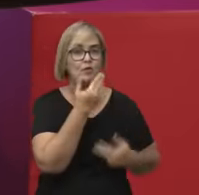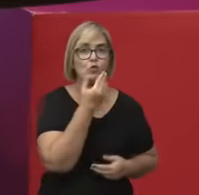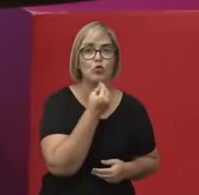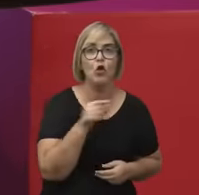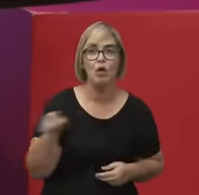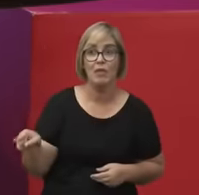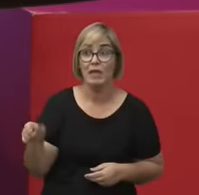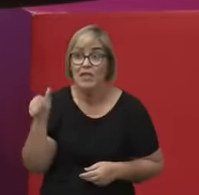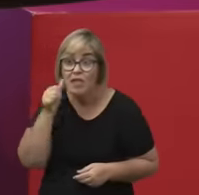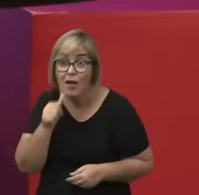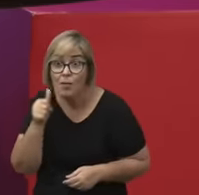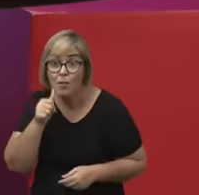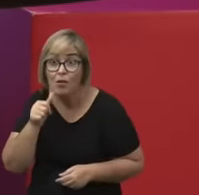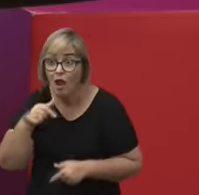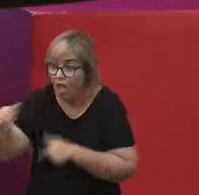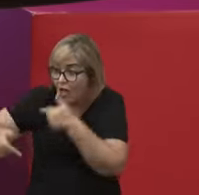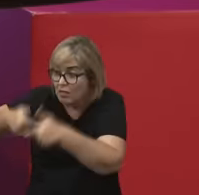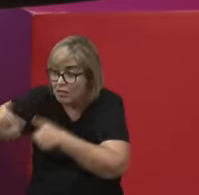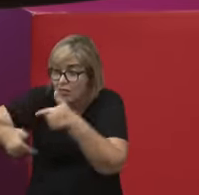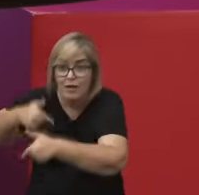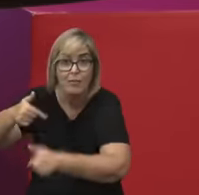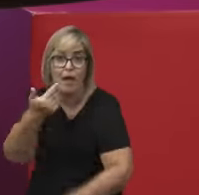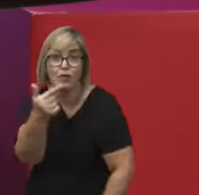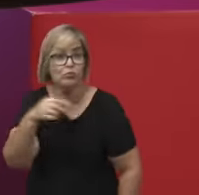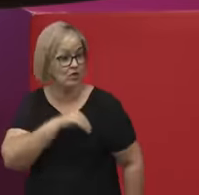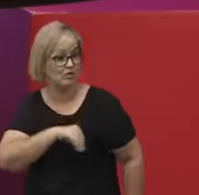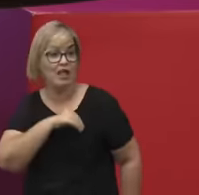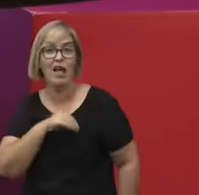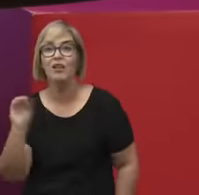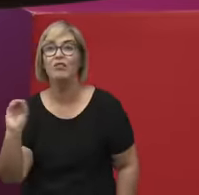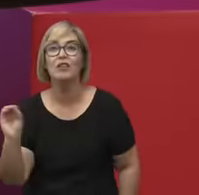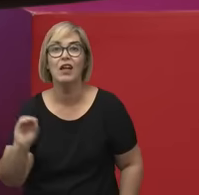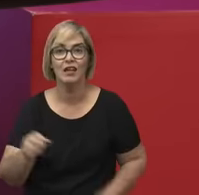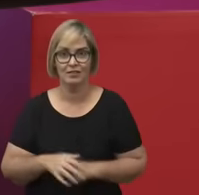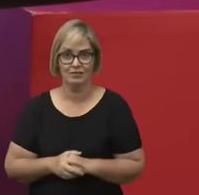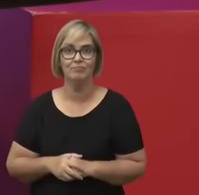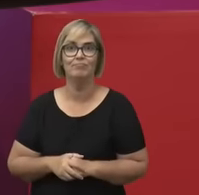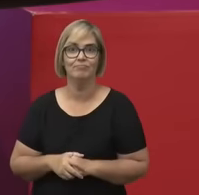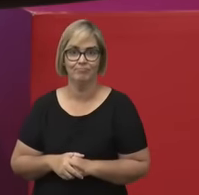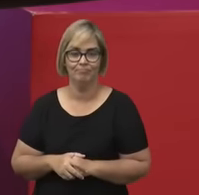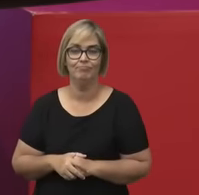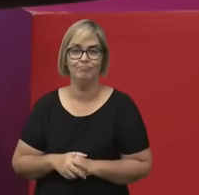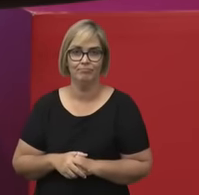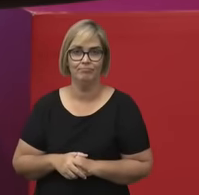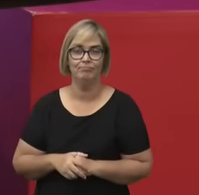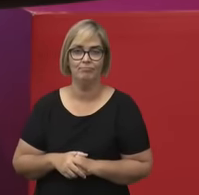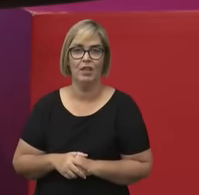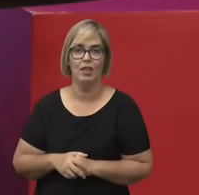e que permite o desenvolvimento das profissões e...